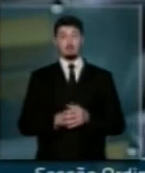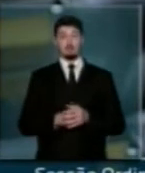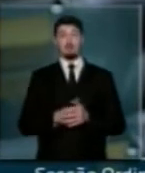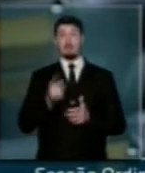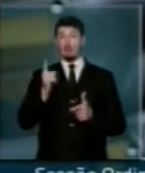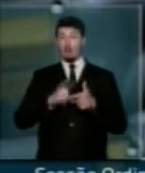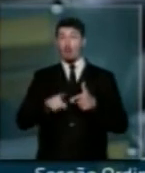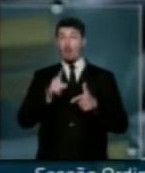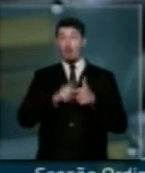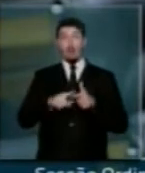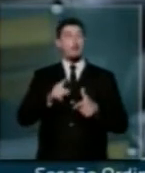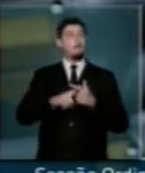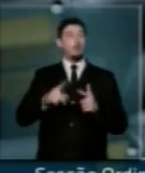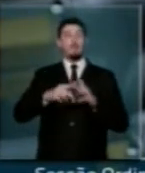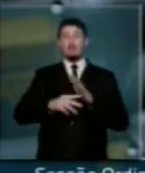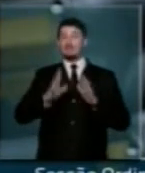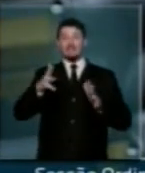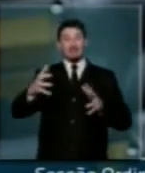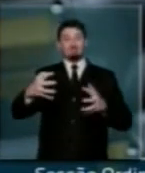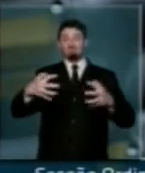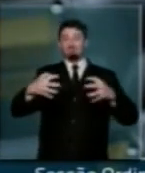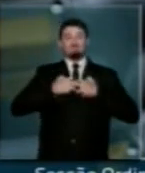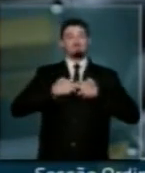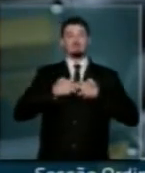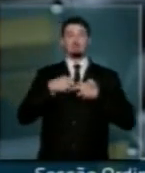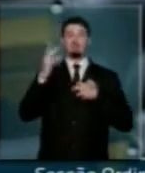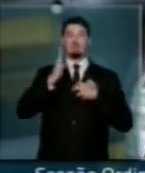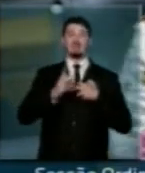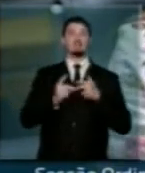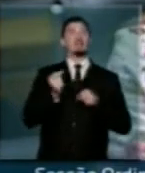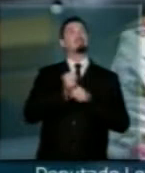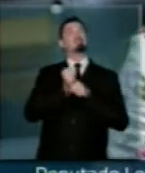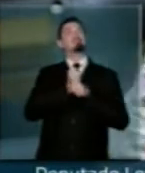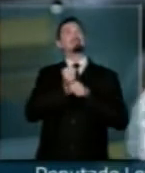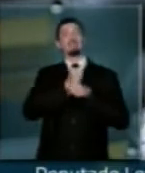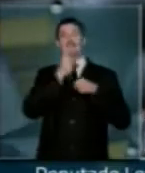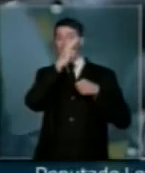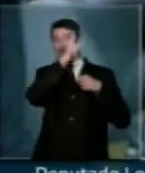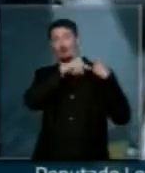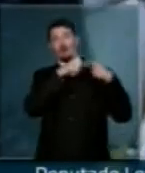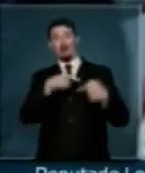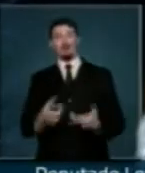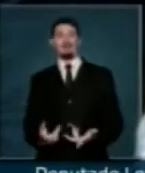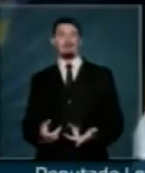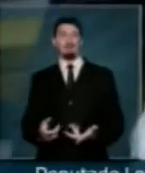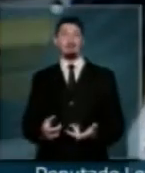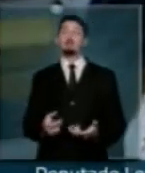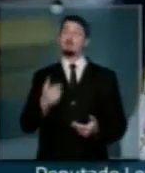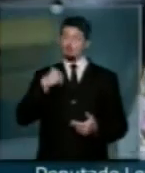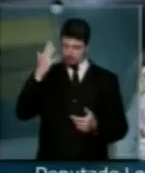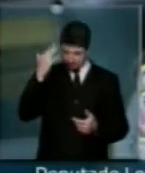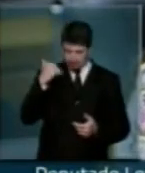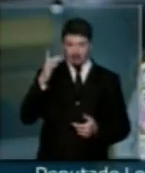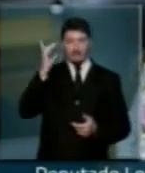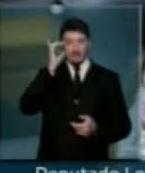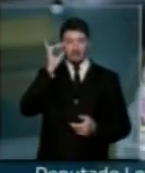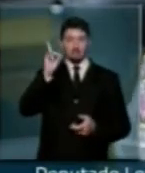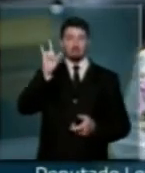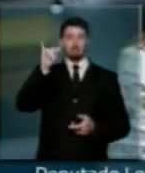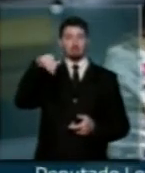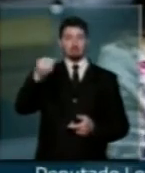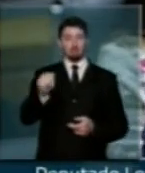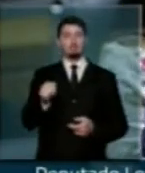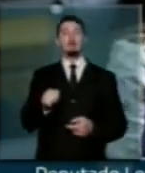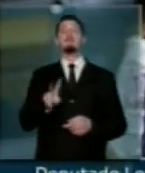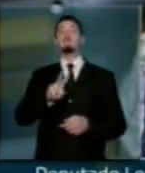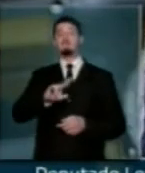problema crônico do Brasil. E que eu tenho certeza que a presidenta Dilma haverá